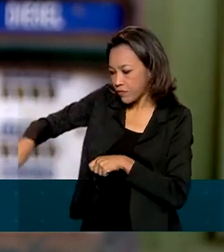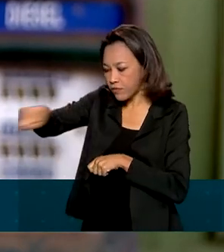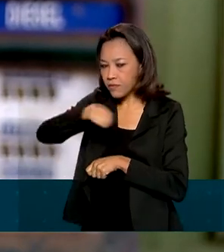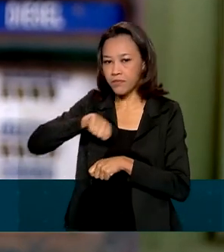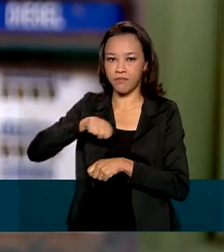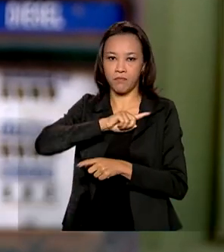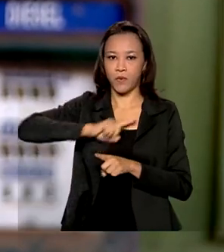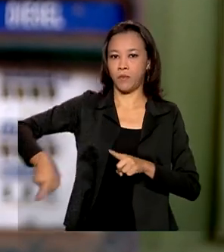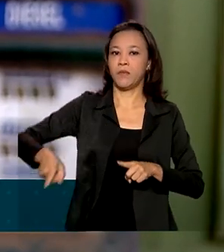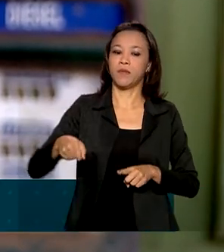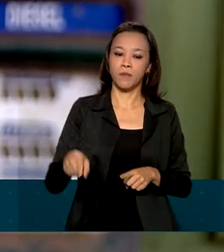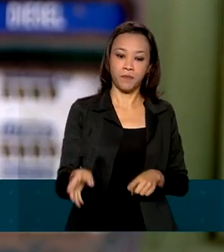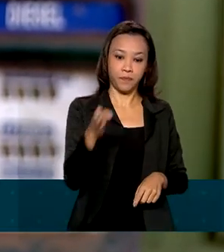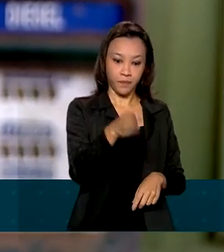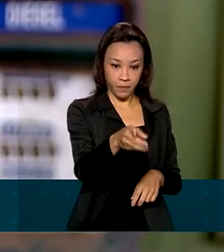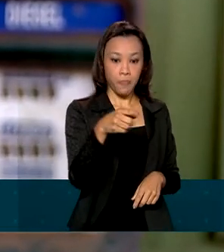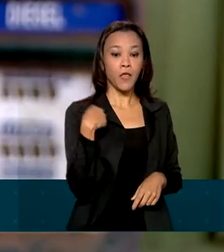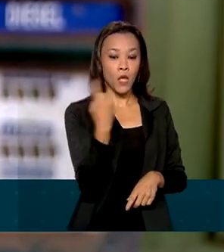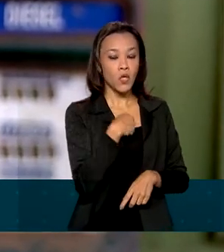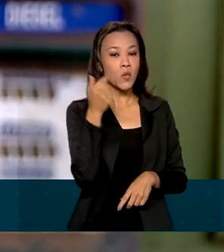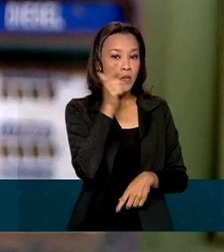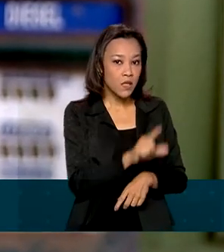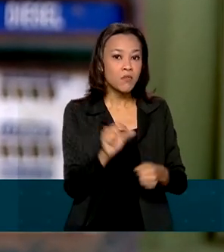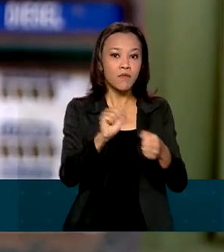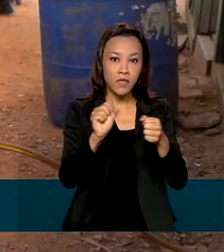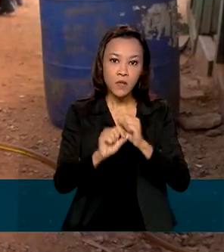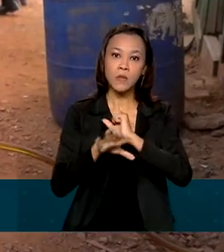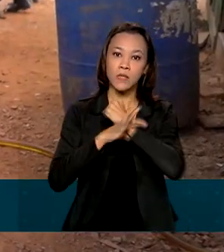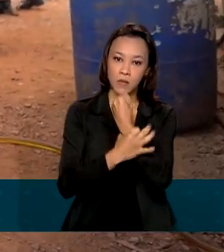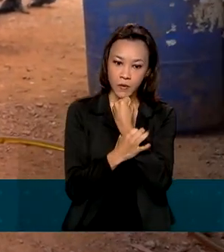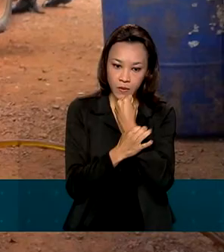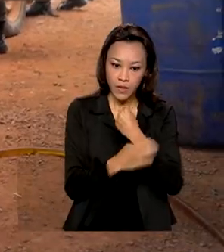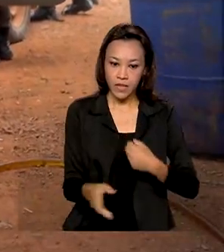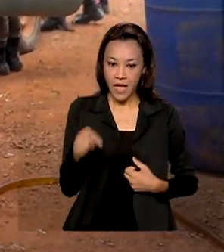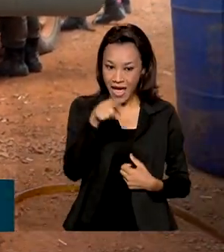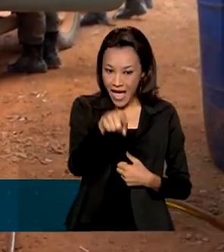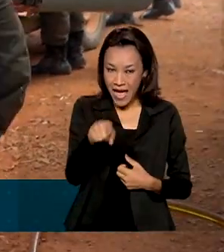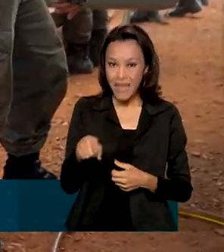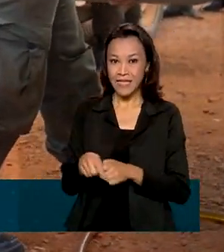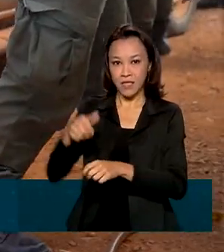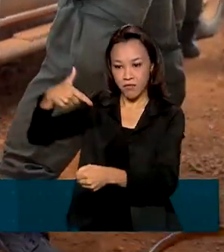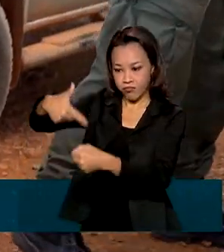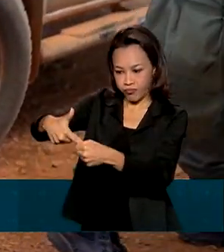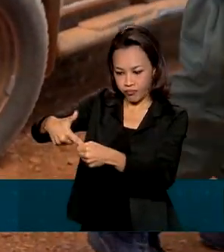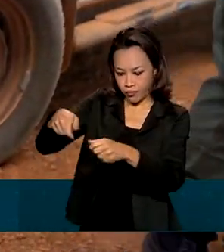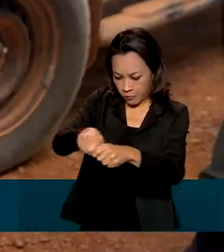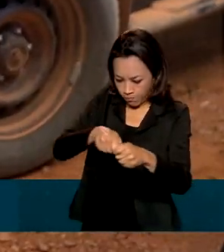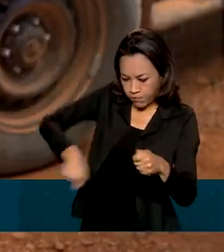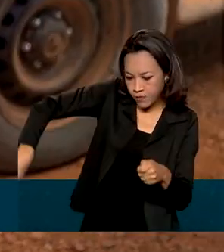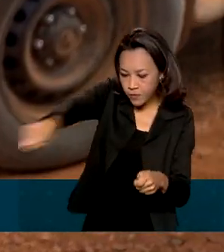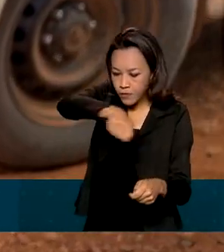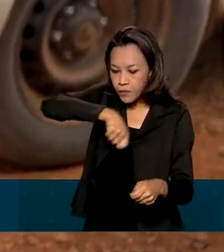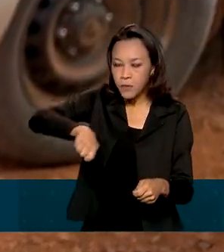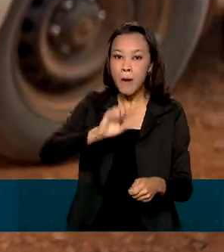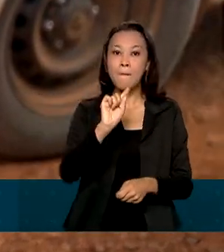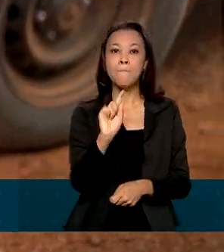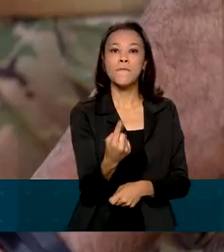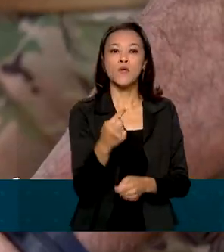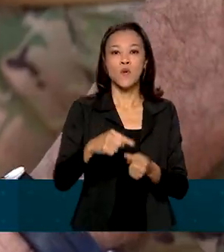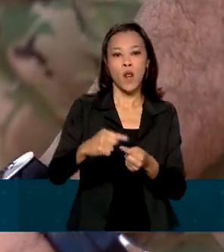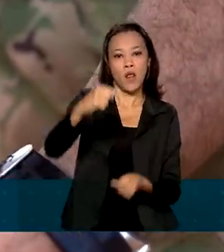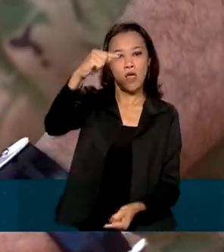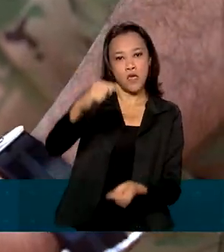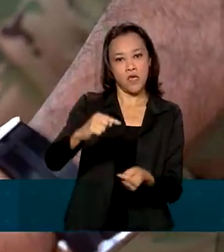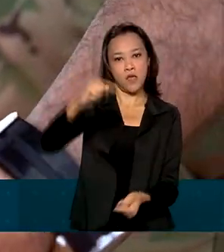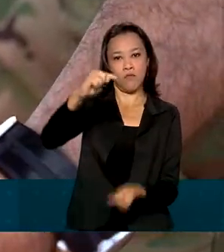fazer essa atividade com maior segurança e com tranquilidade. As bombas lacradas continham cerca de mil litros de combustível.